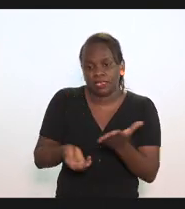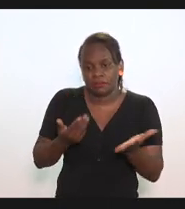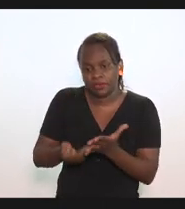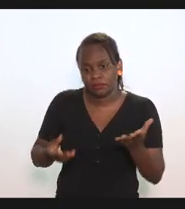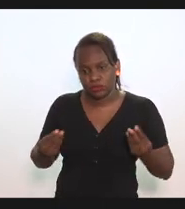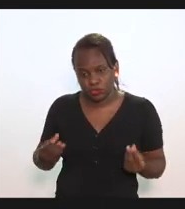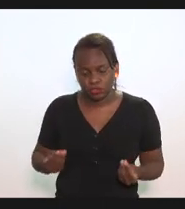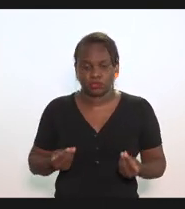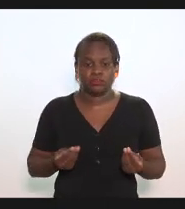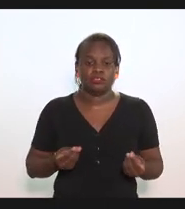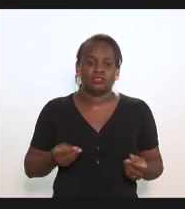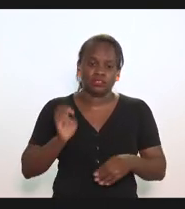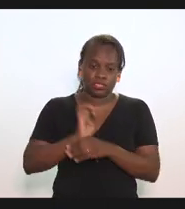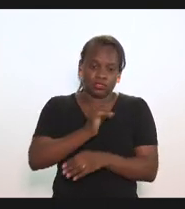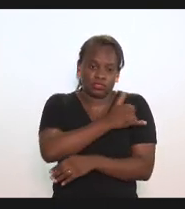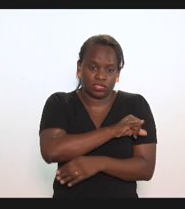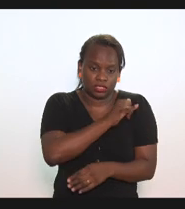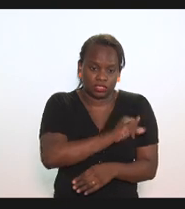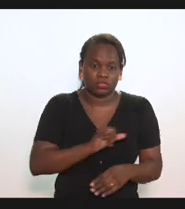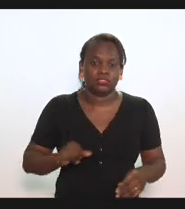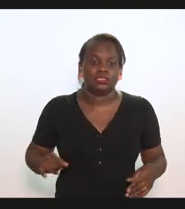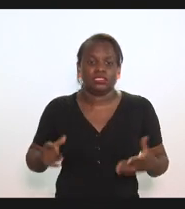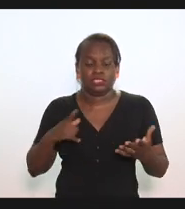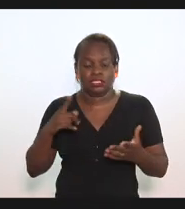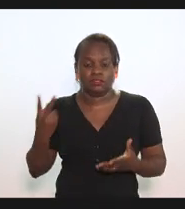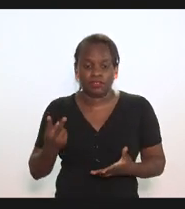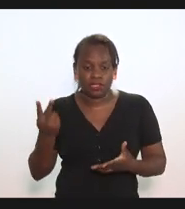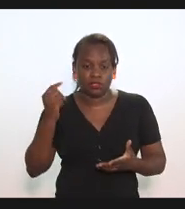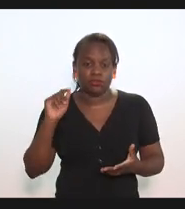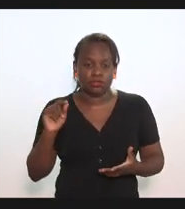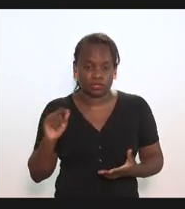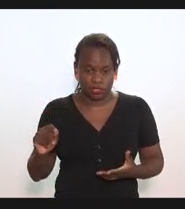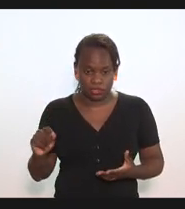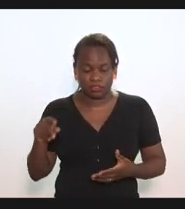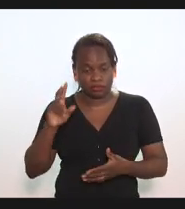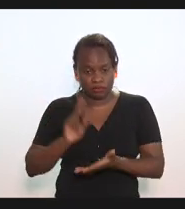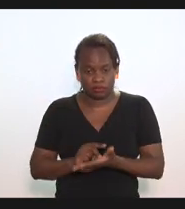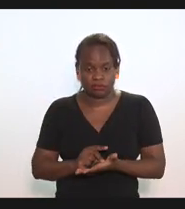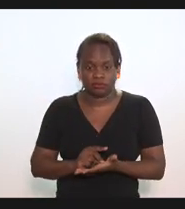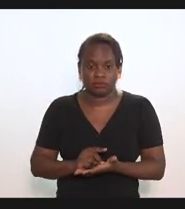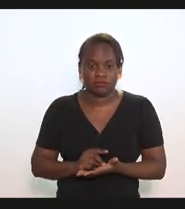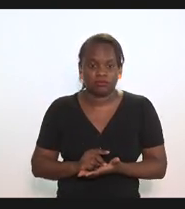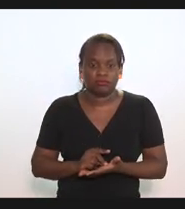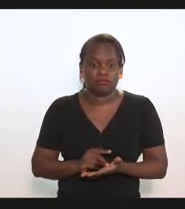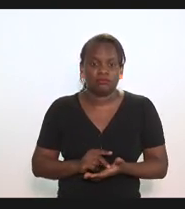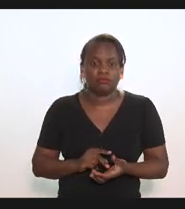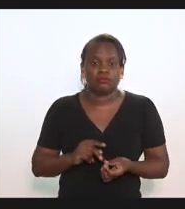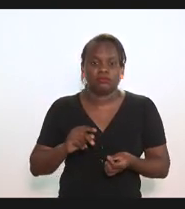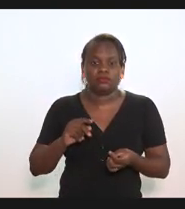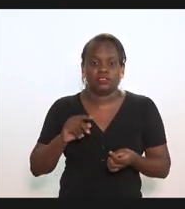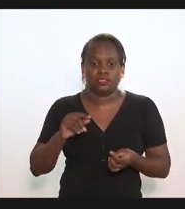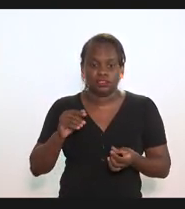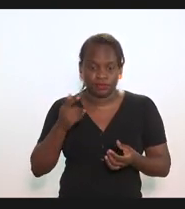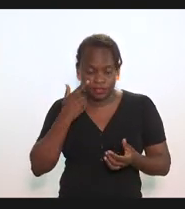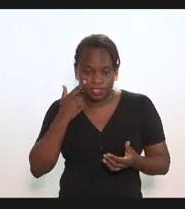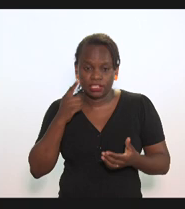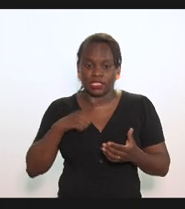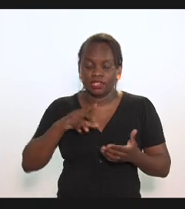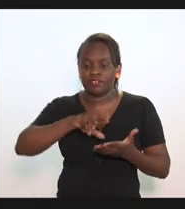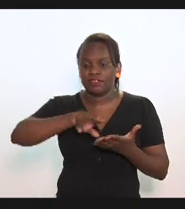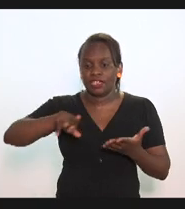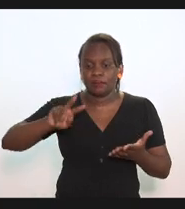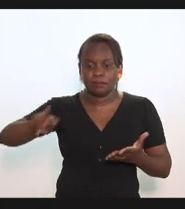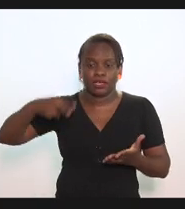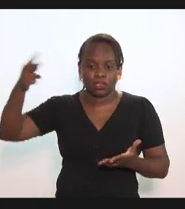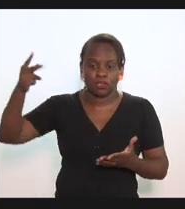é no estado do Rio de Janeiro é um valor que na verdade que seria várias vezes maior